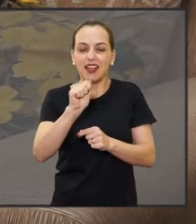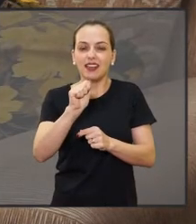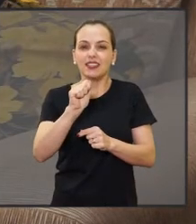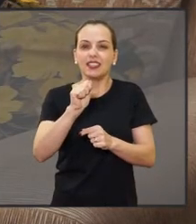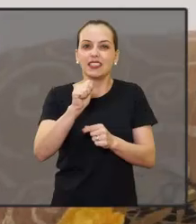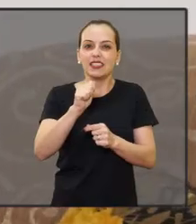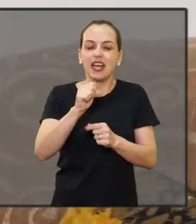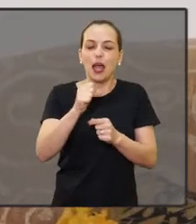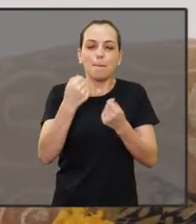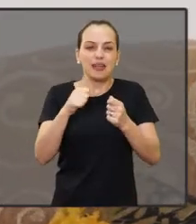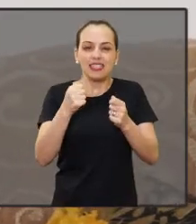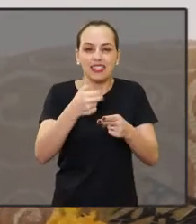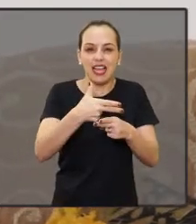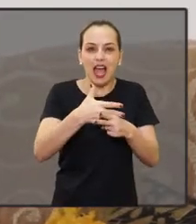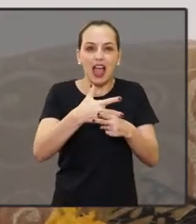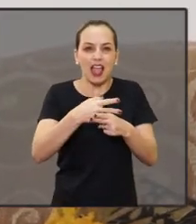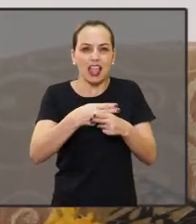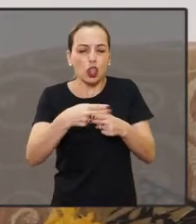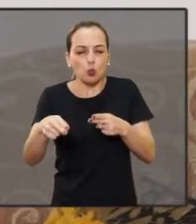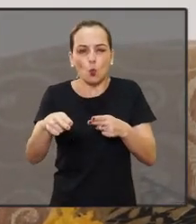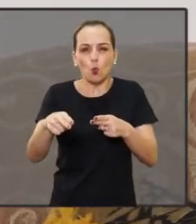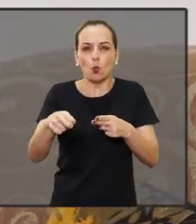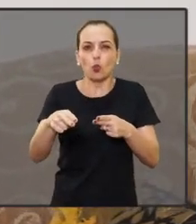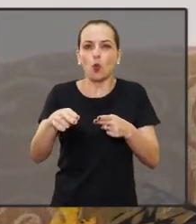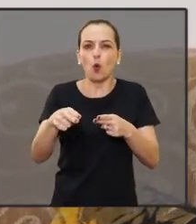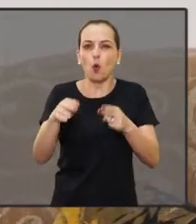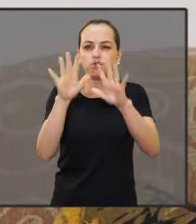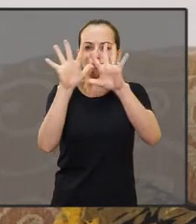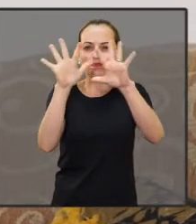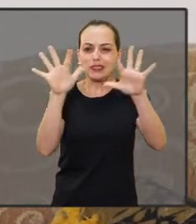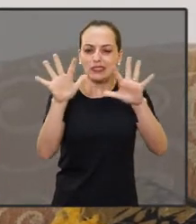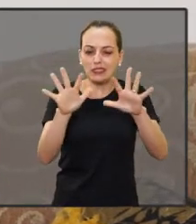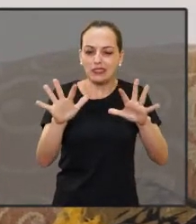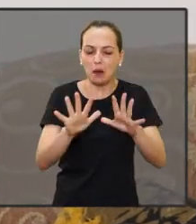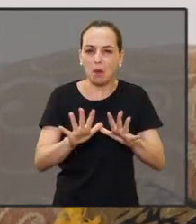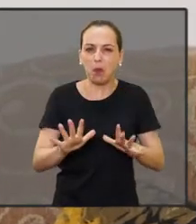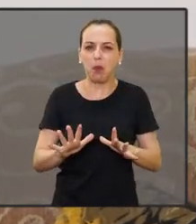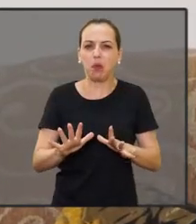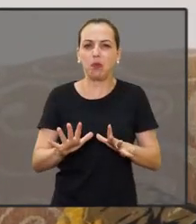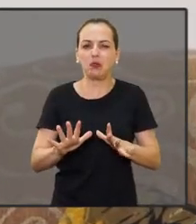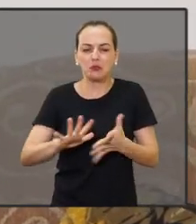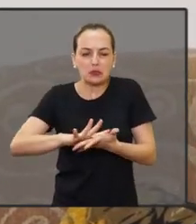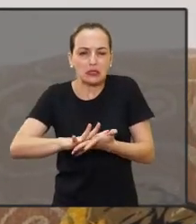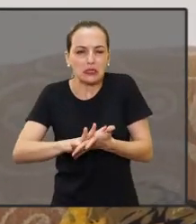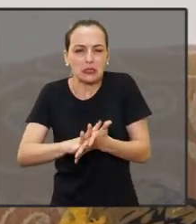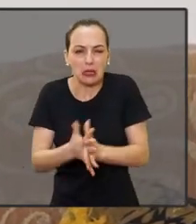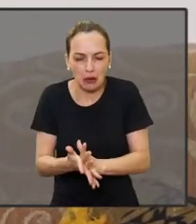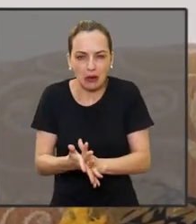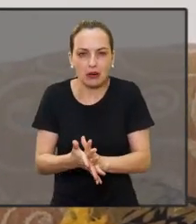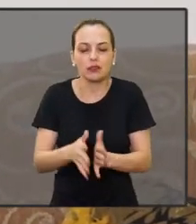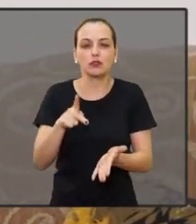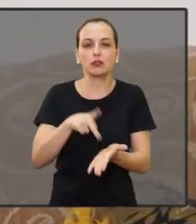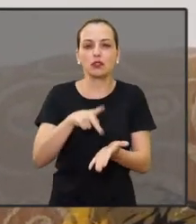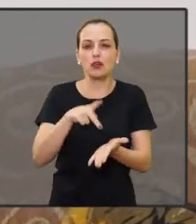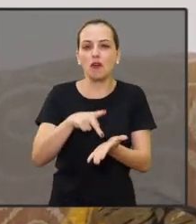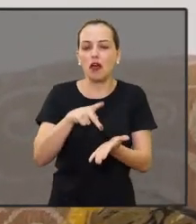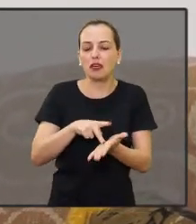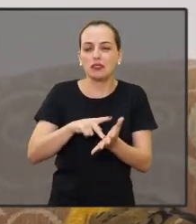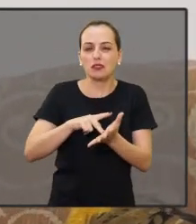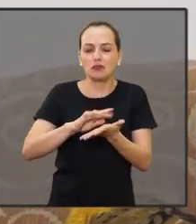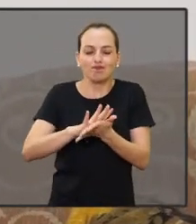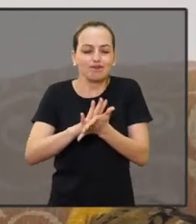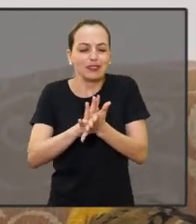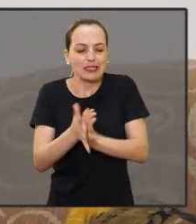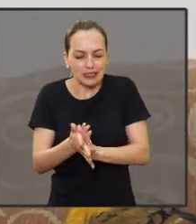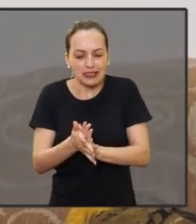que ficar nu, tem que abaixar, tem que... É uma coisa assim meio que humilhante. É